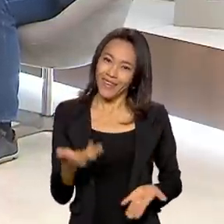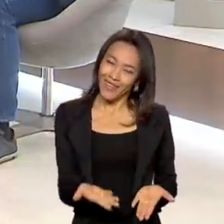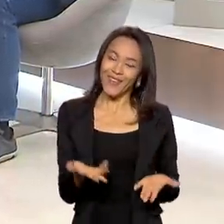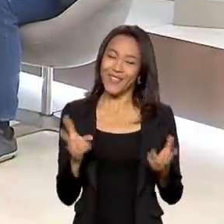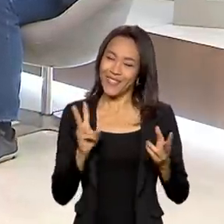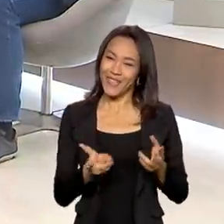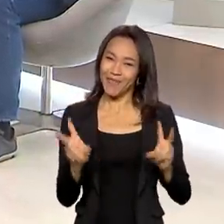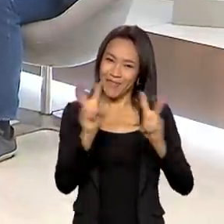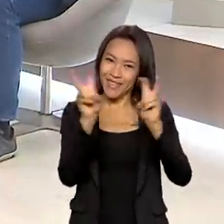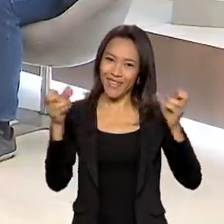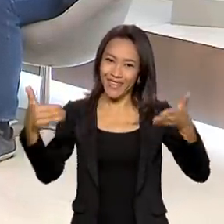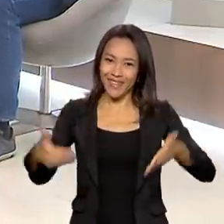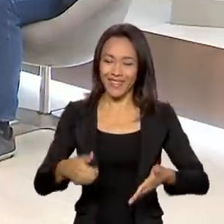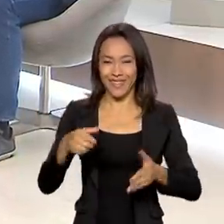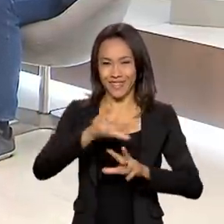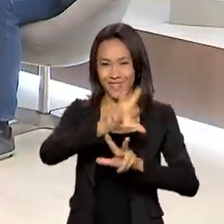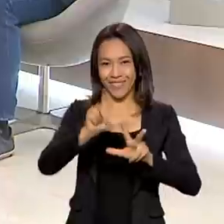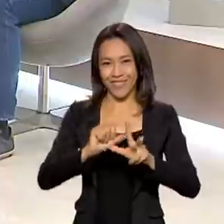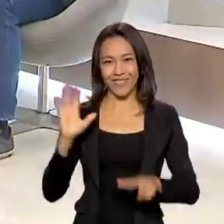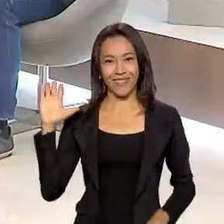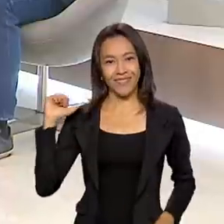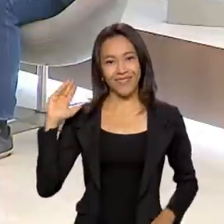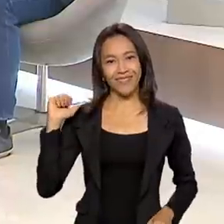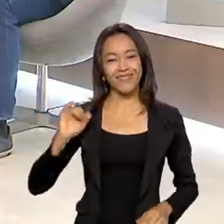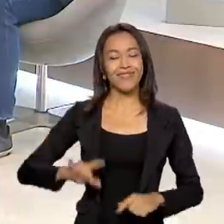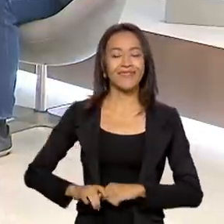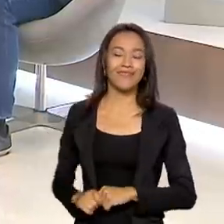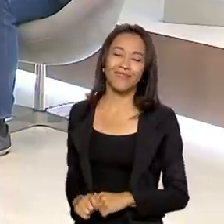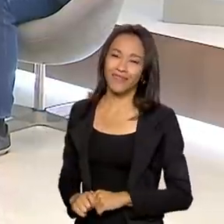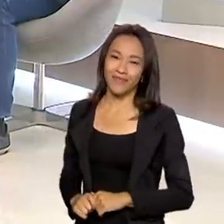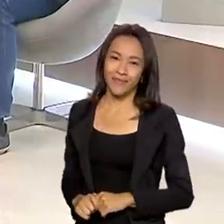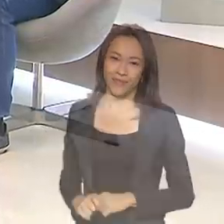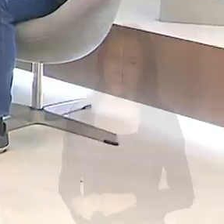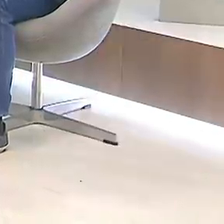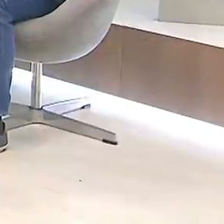continue em Pauta aqui na TV Brasil. Até o próximo programa. Tchau, tchau.